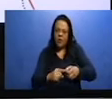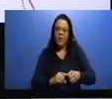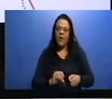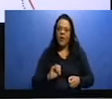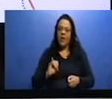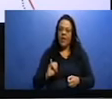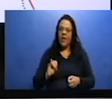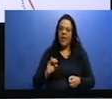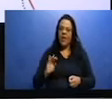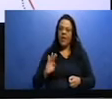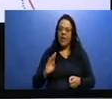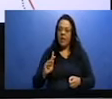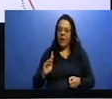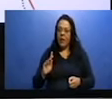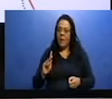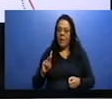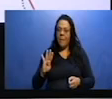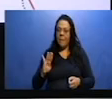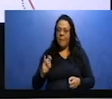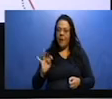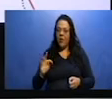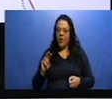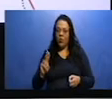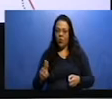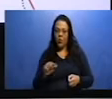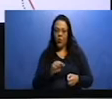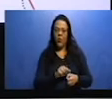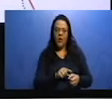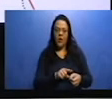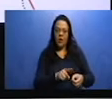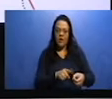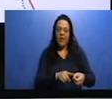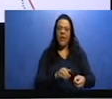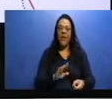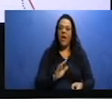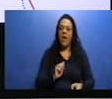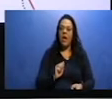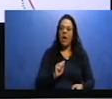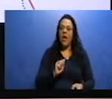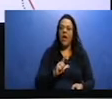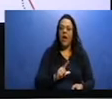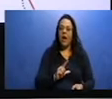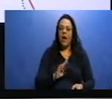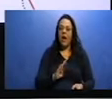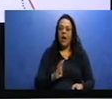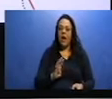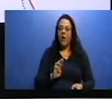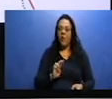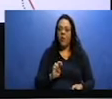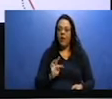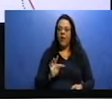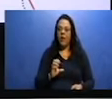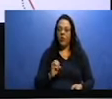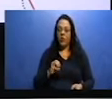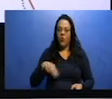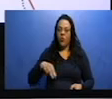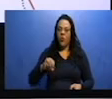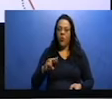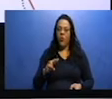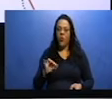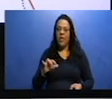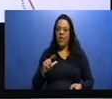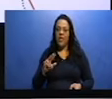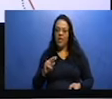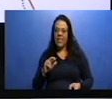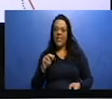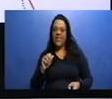de Alberto Moreira. Então, o que que isso significa, né? Há tantas cidades quanto o número de municípios no Brasil. Por